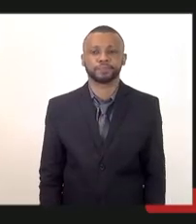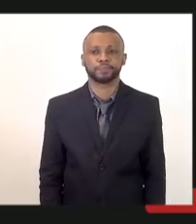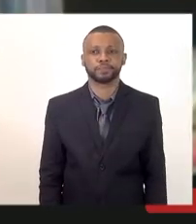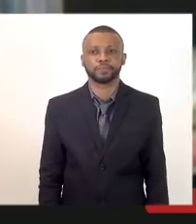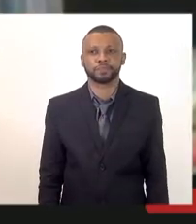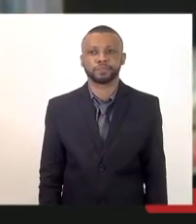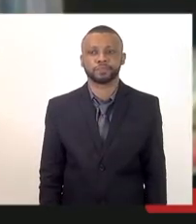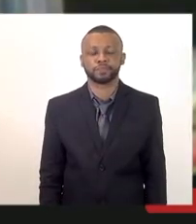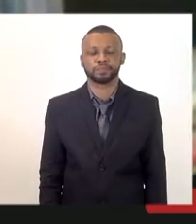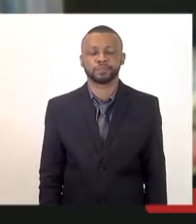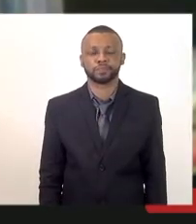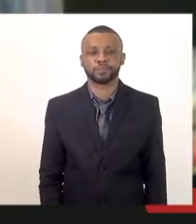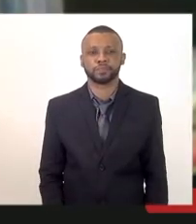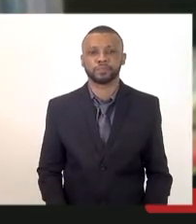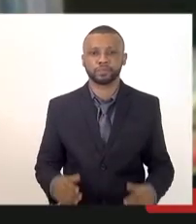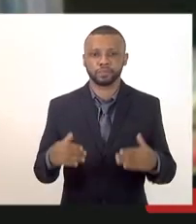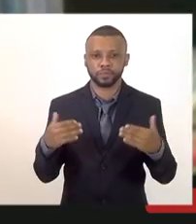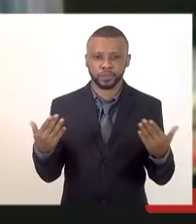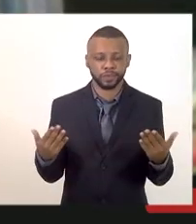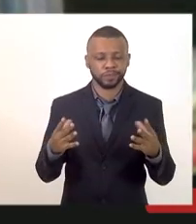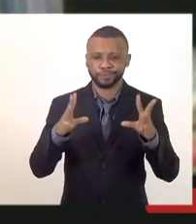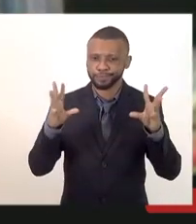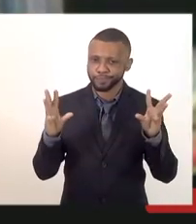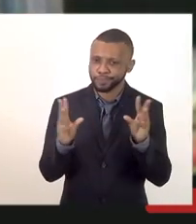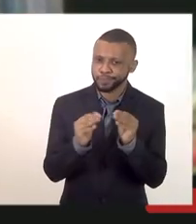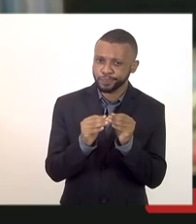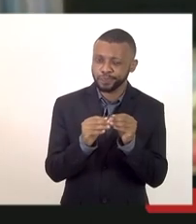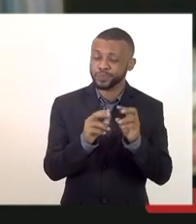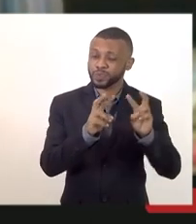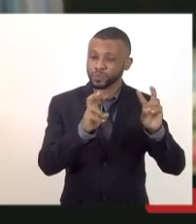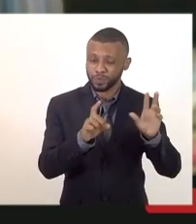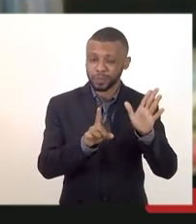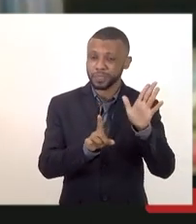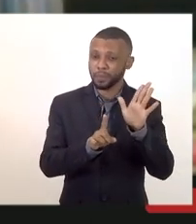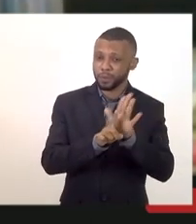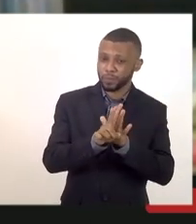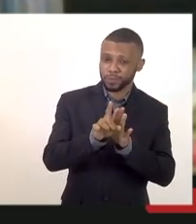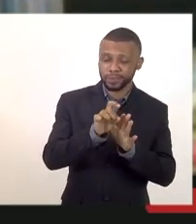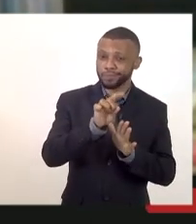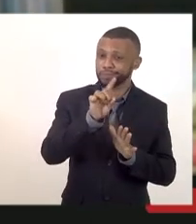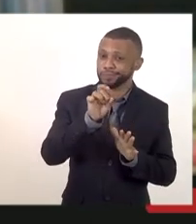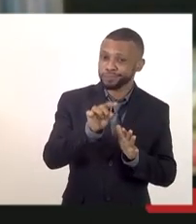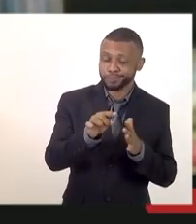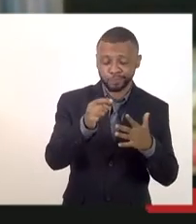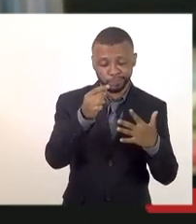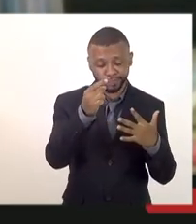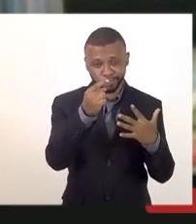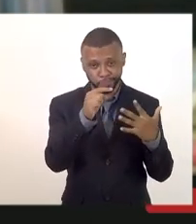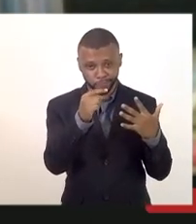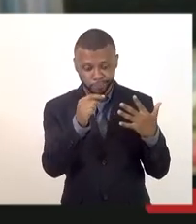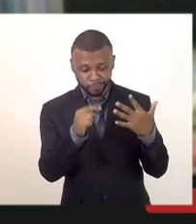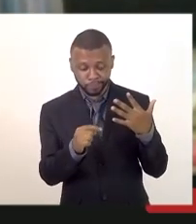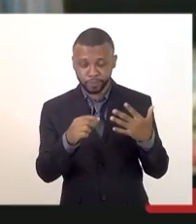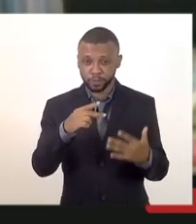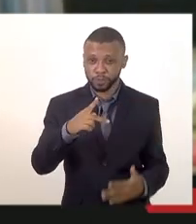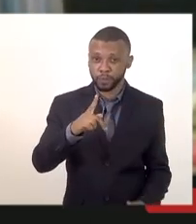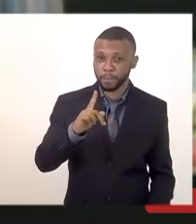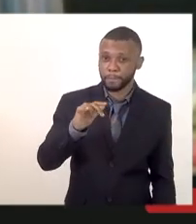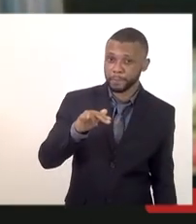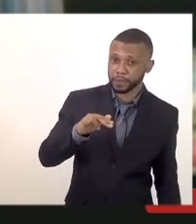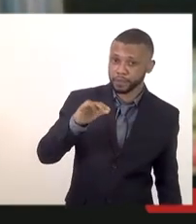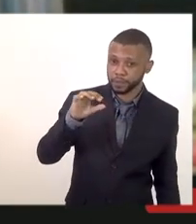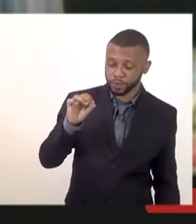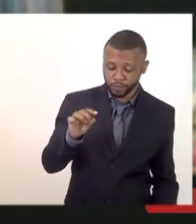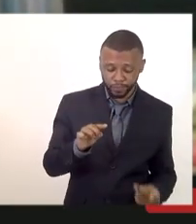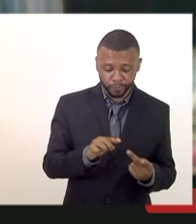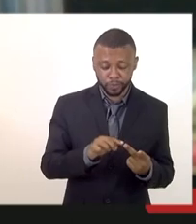excelência só encerrar aí em relação às perguntas esta pergunta do Plínio e do